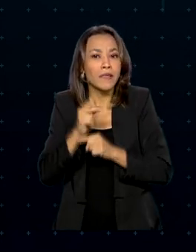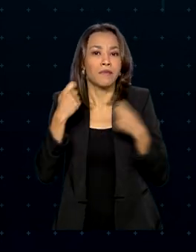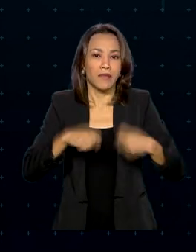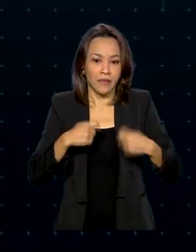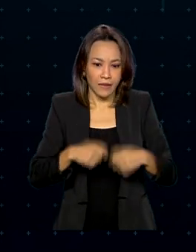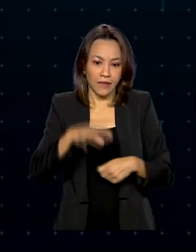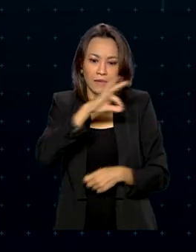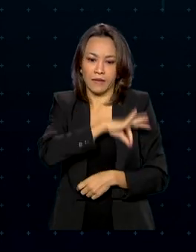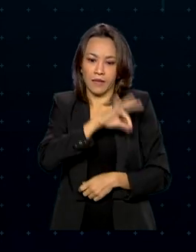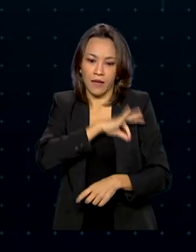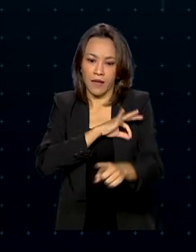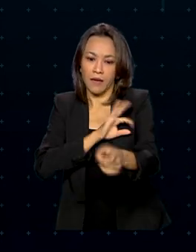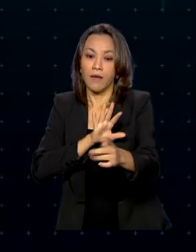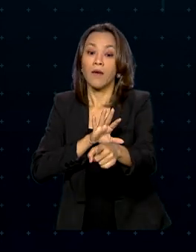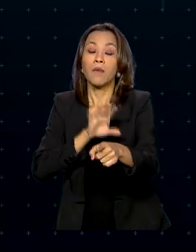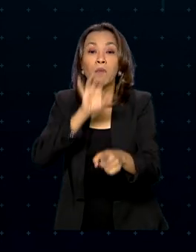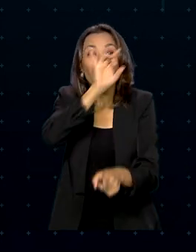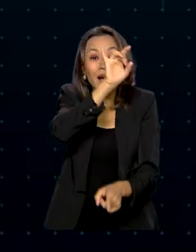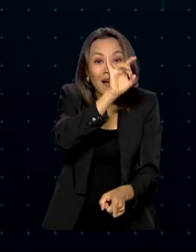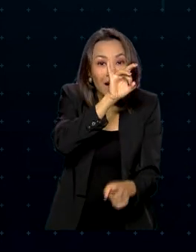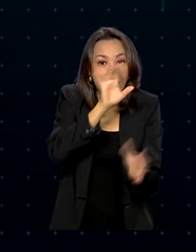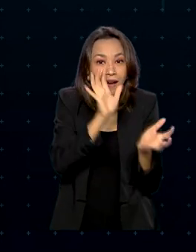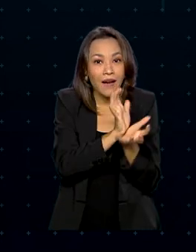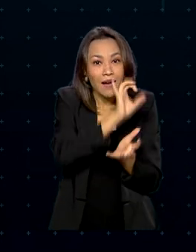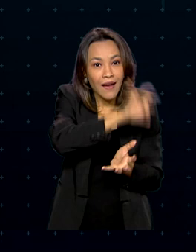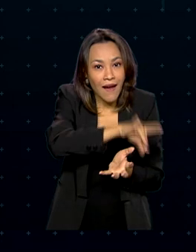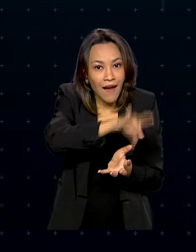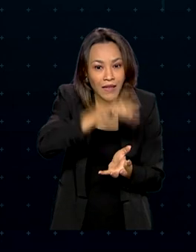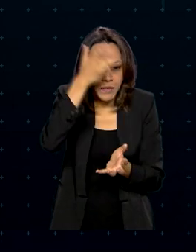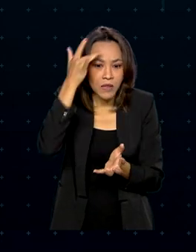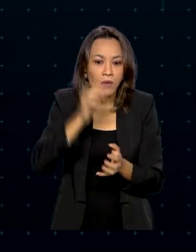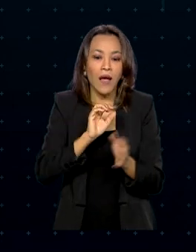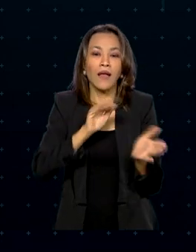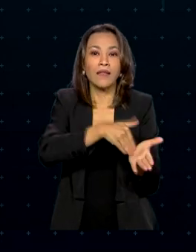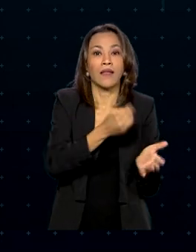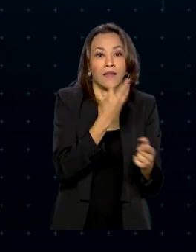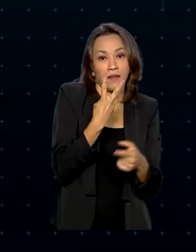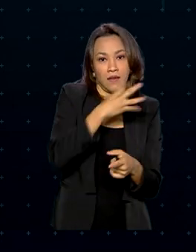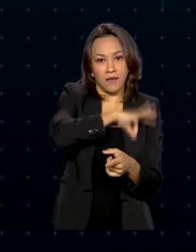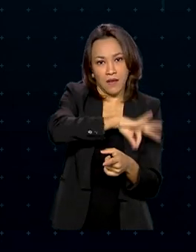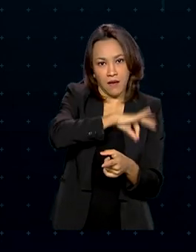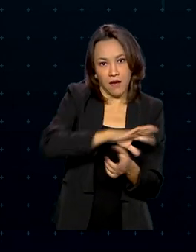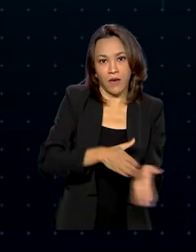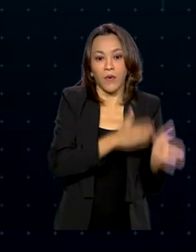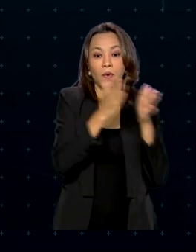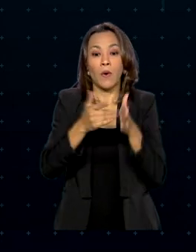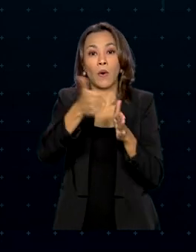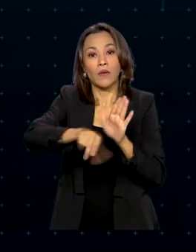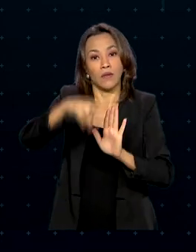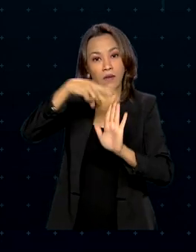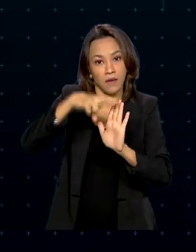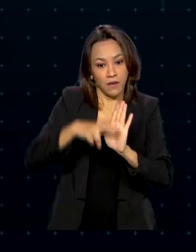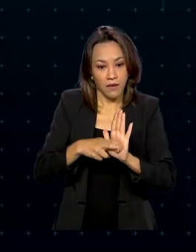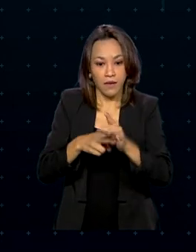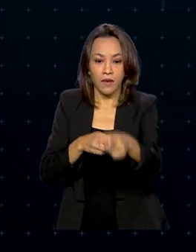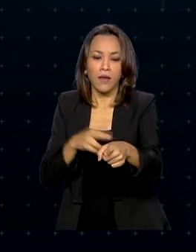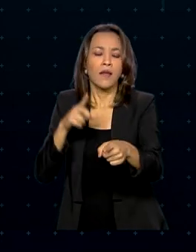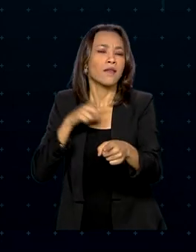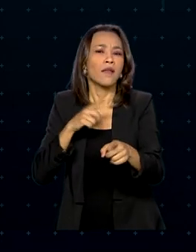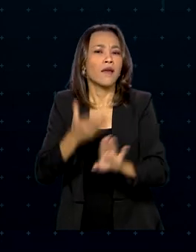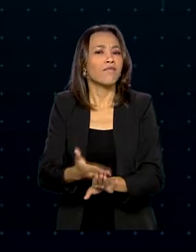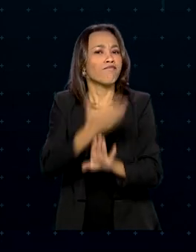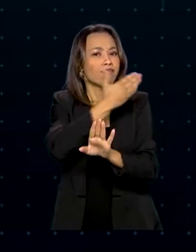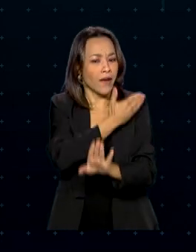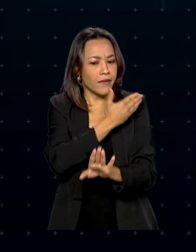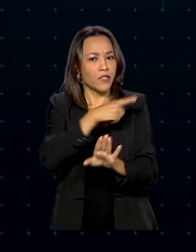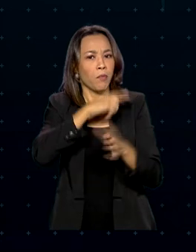familiar bruta mensal por pessoa de até três salários mínimos. Outra condição é ter feito alguma edição do